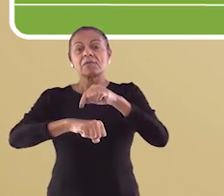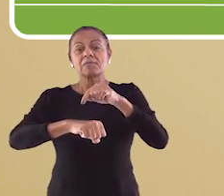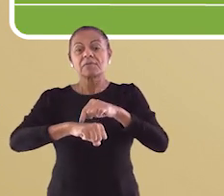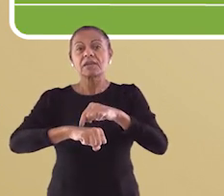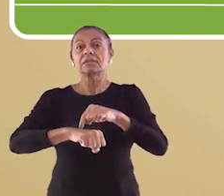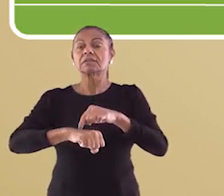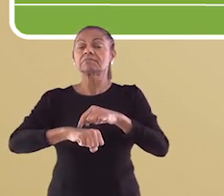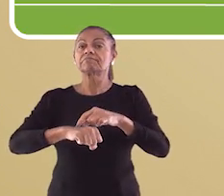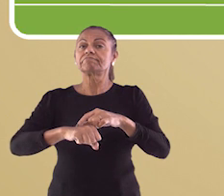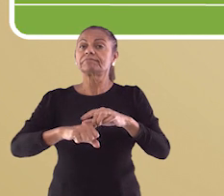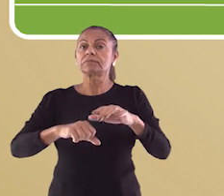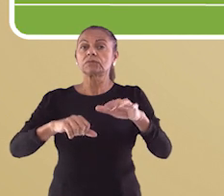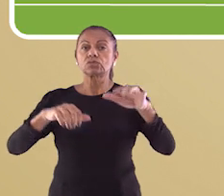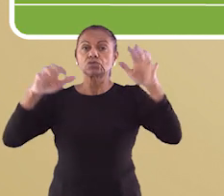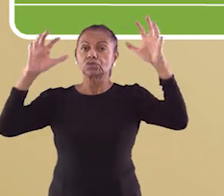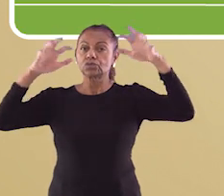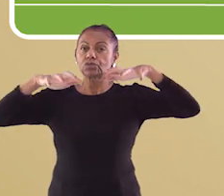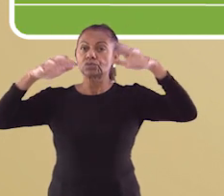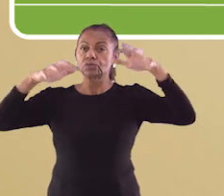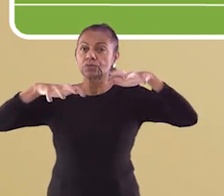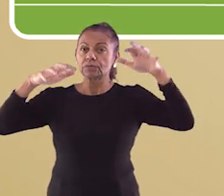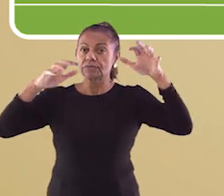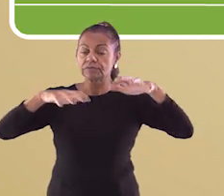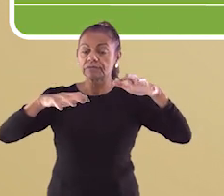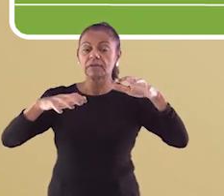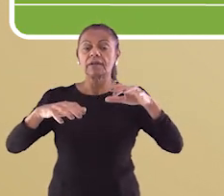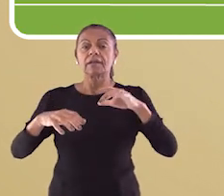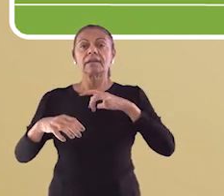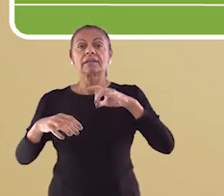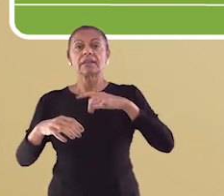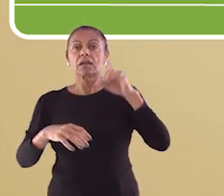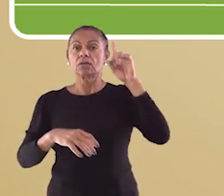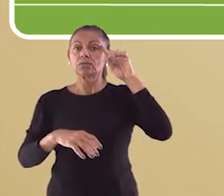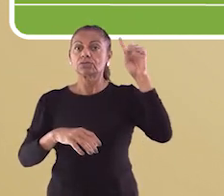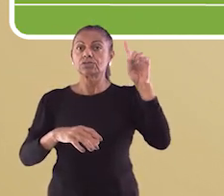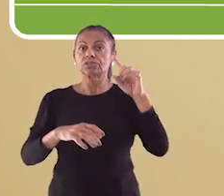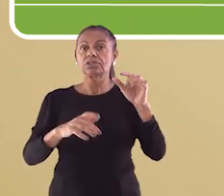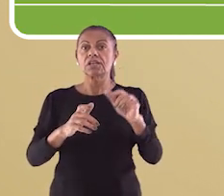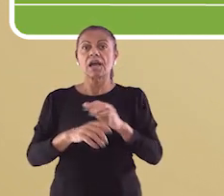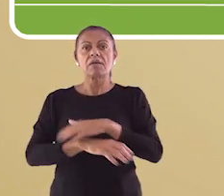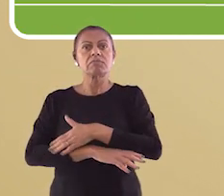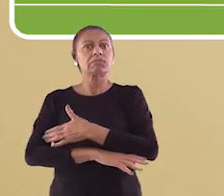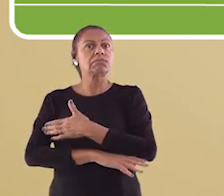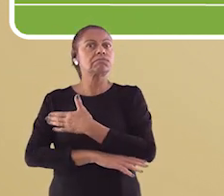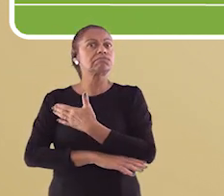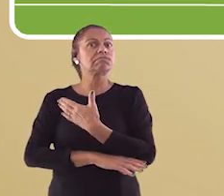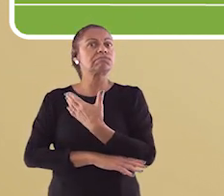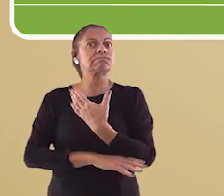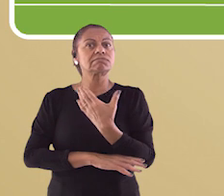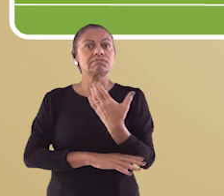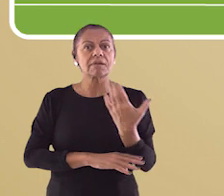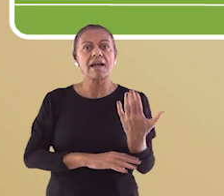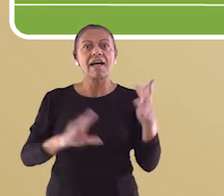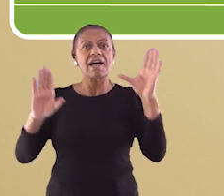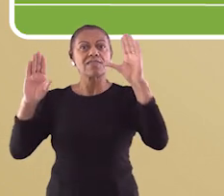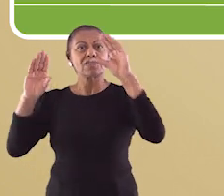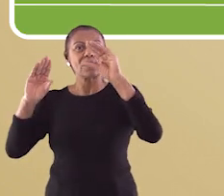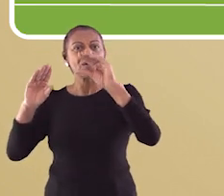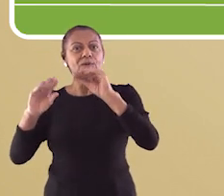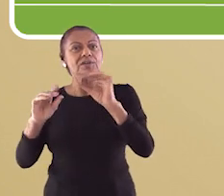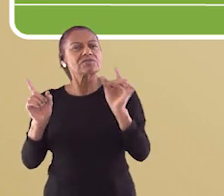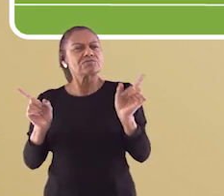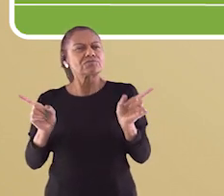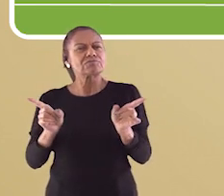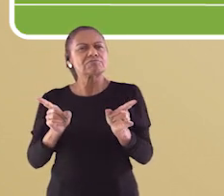considerável do nível de chuva. Os dias passam a se alongar, ao passo que as noites